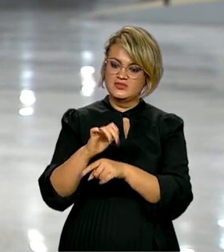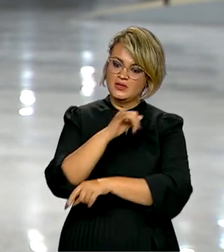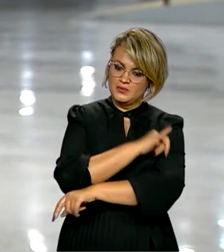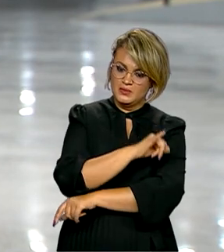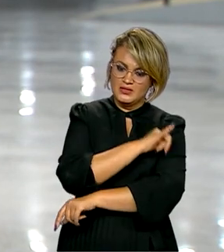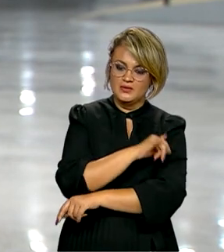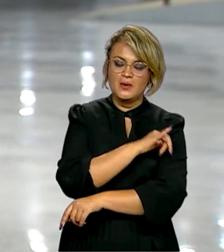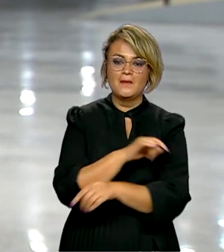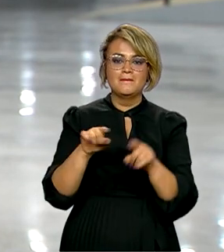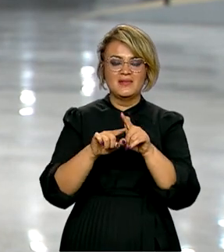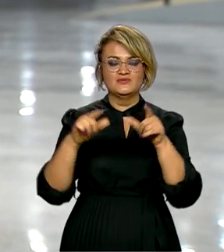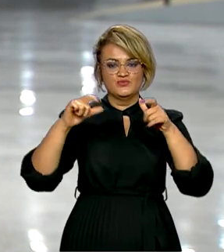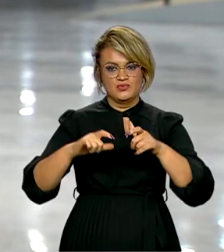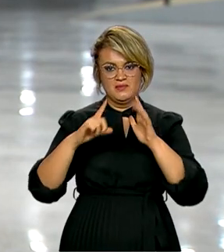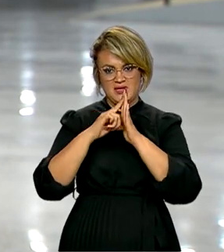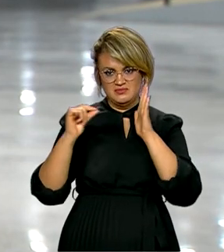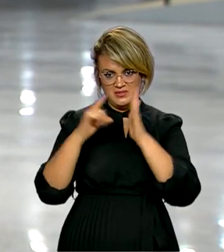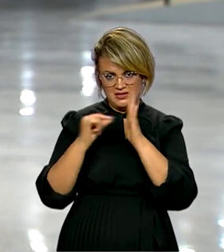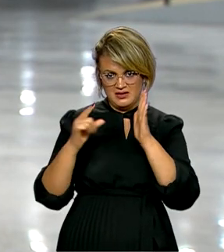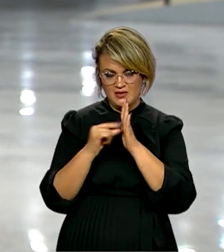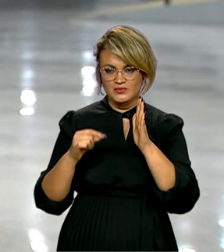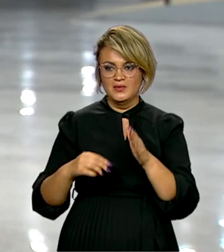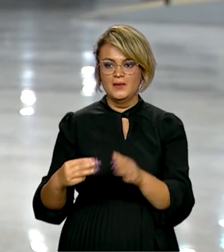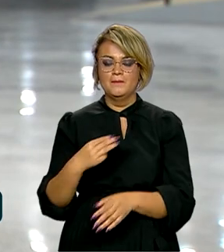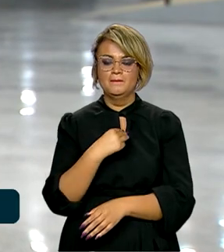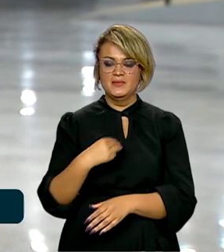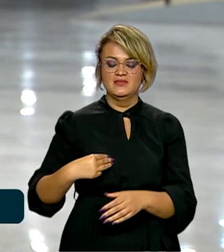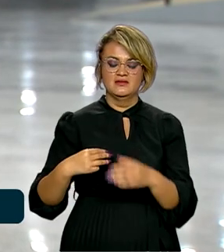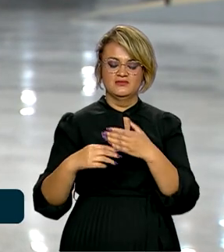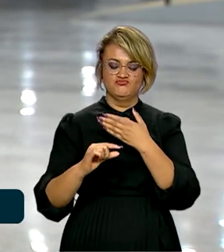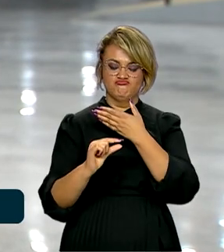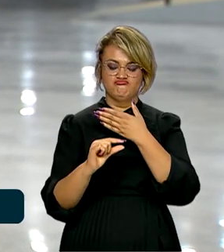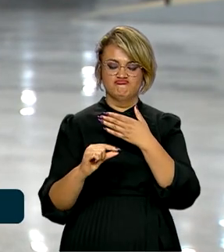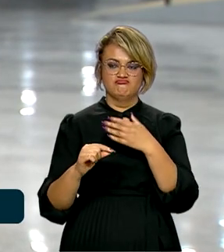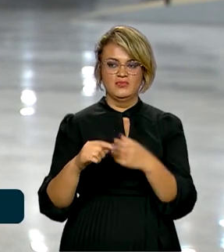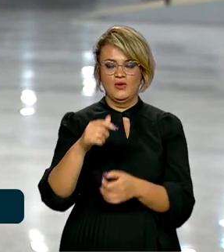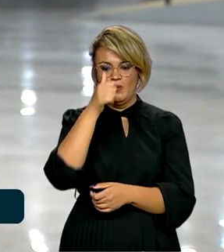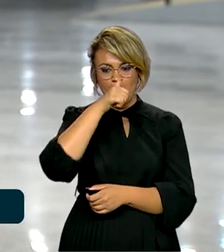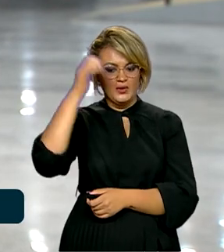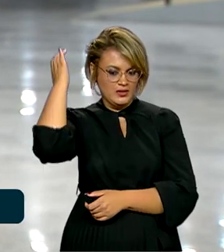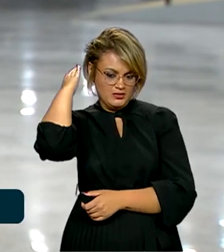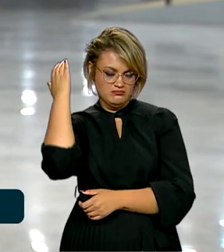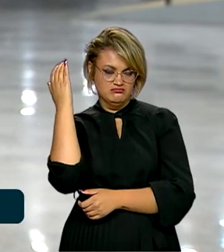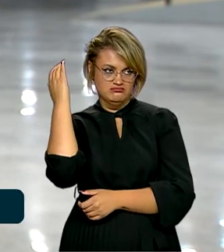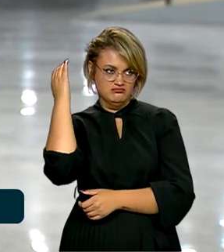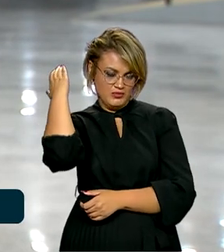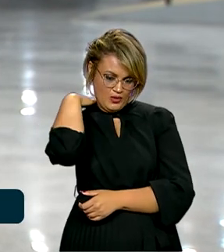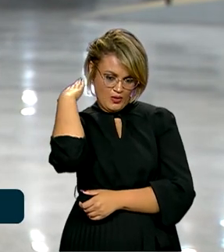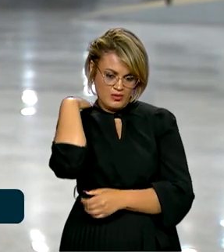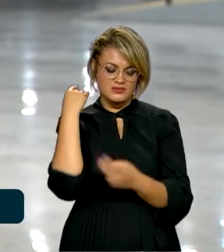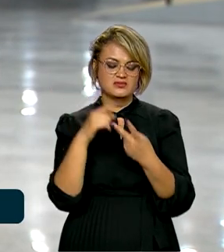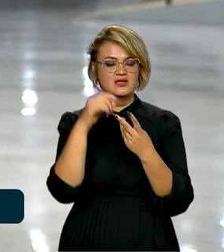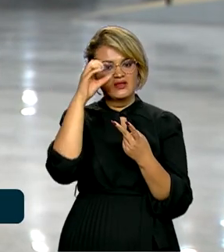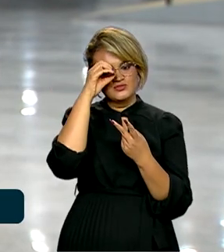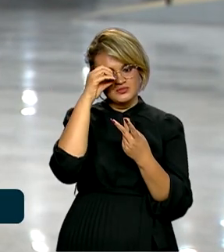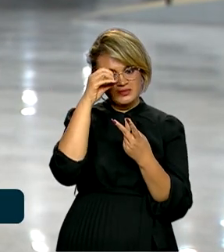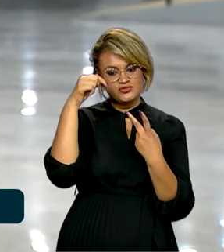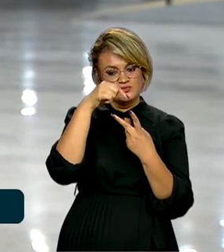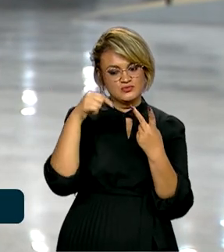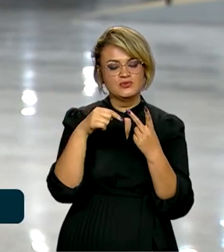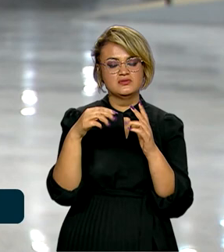Mas aqui no Palácio do Planalto, os ministros da Casa Civil, Rui Costa, e da Secretaria de Relações Institucionais, Alexandre Padilha,